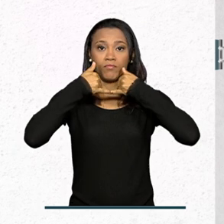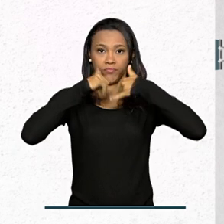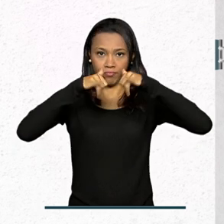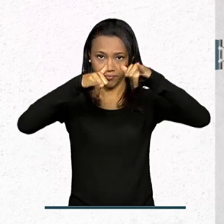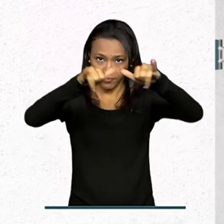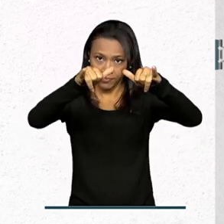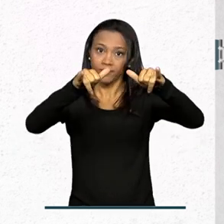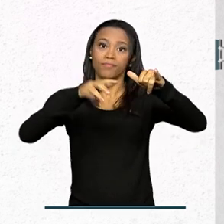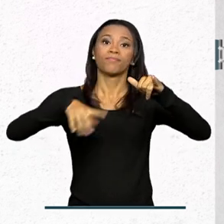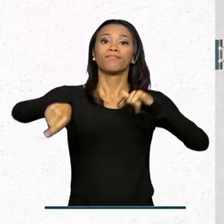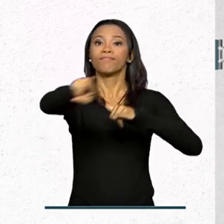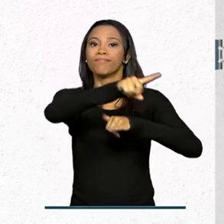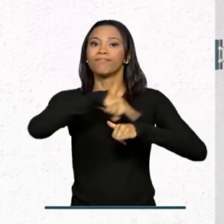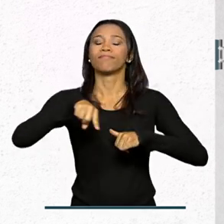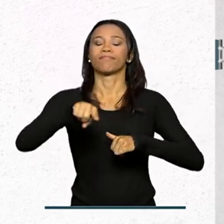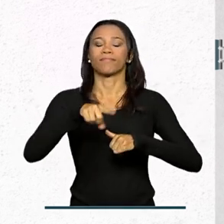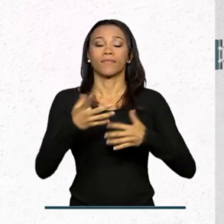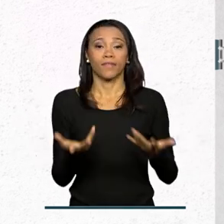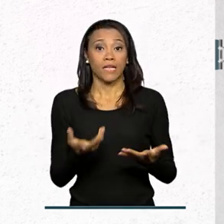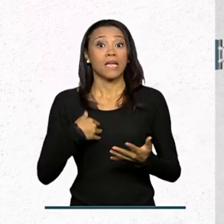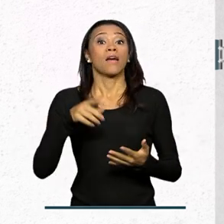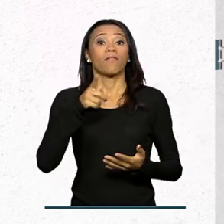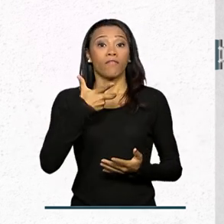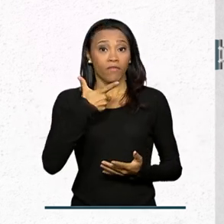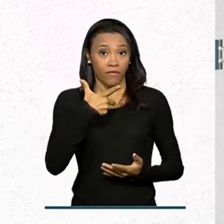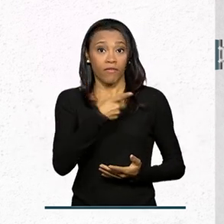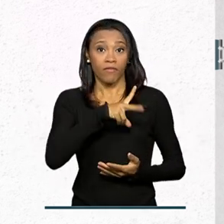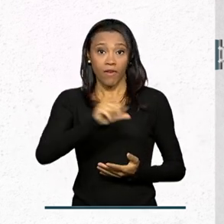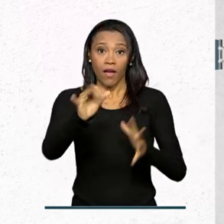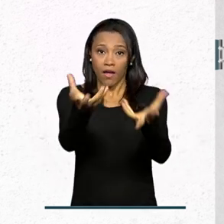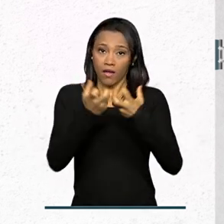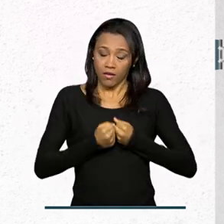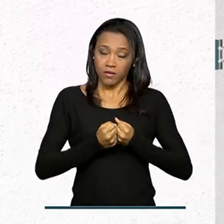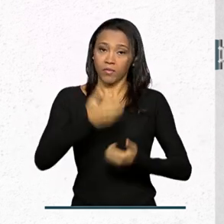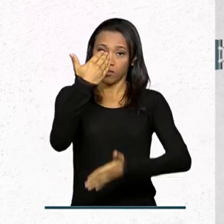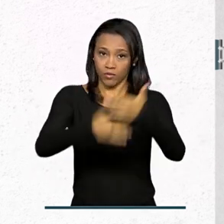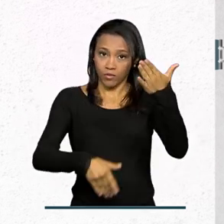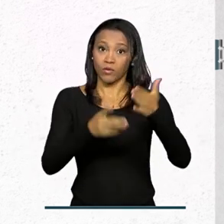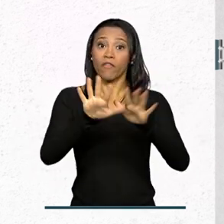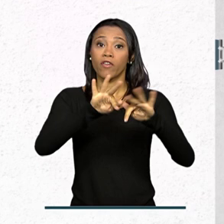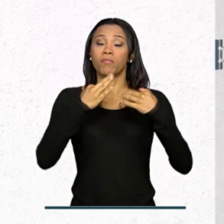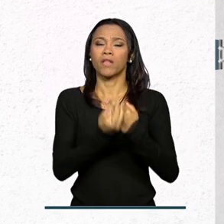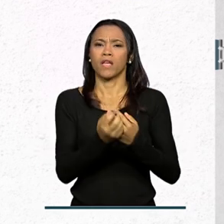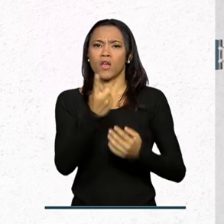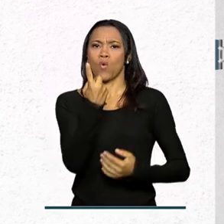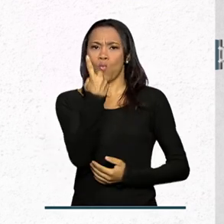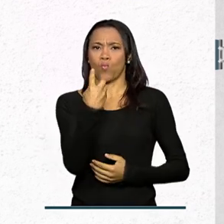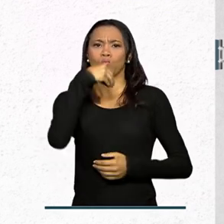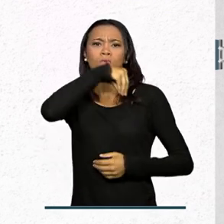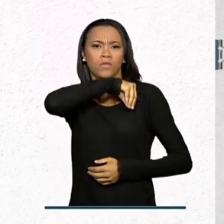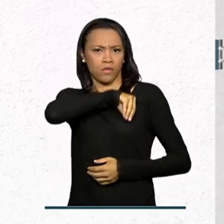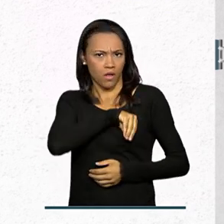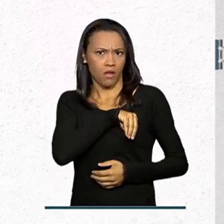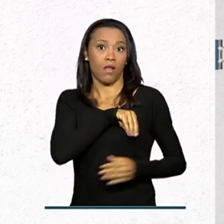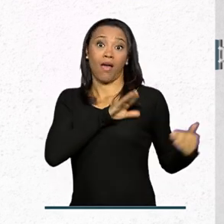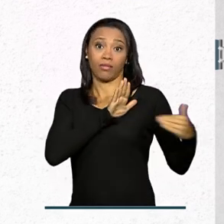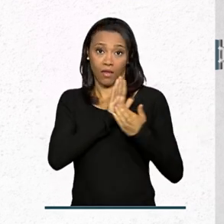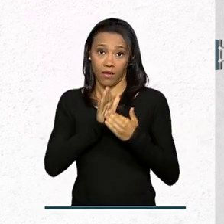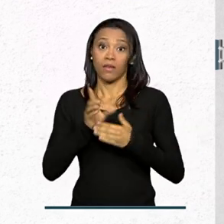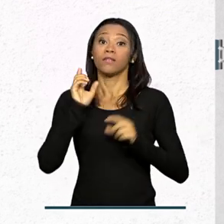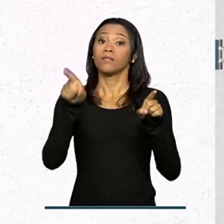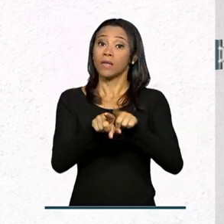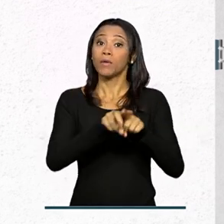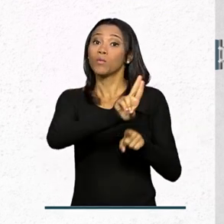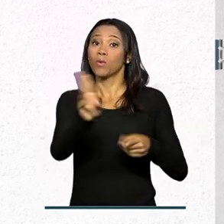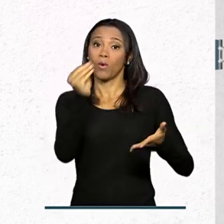que dá desconto nas tarifas de energia. São beneficiárias as famílias com renda per capita de até um salário mínimo e que estejam inscritas no